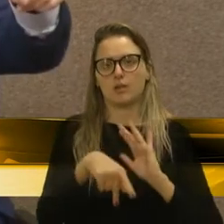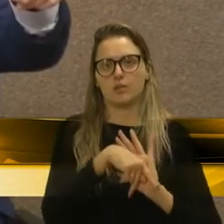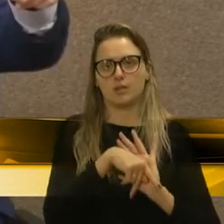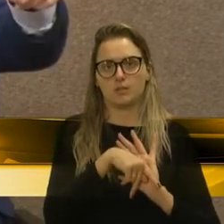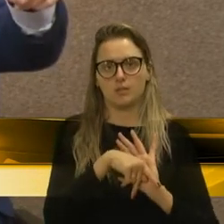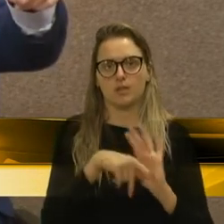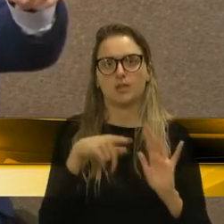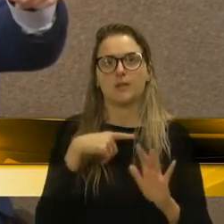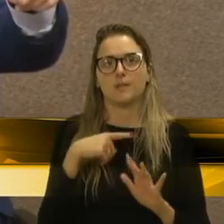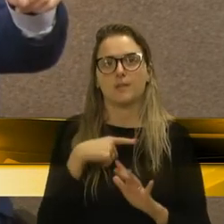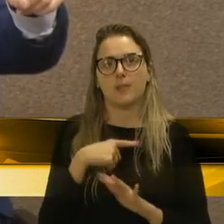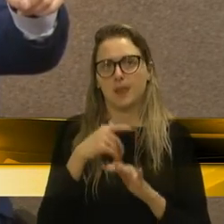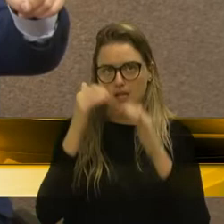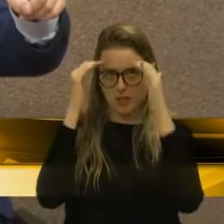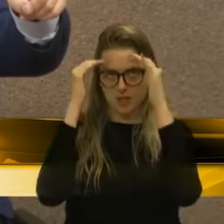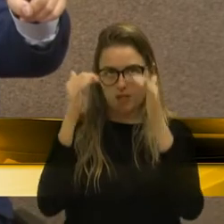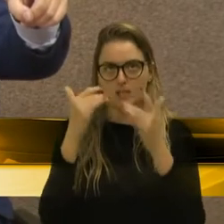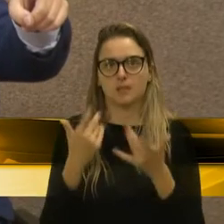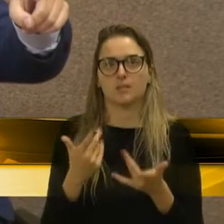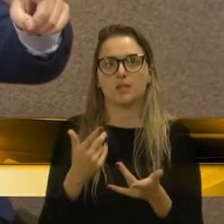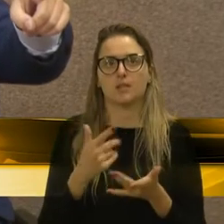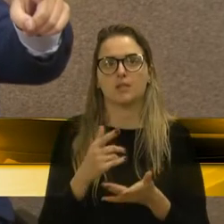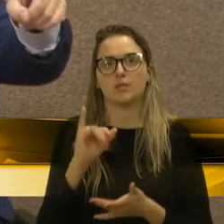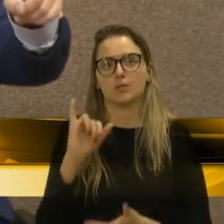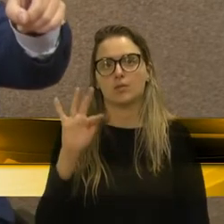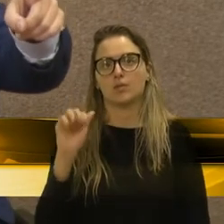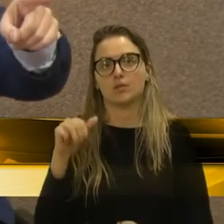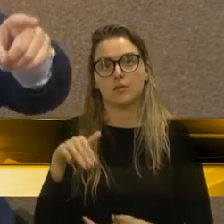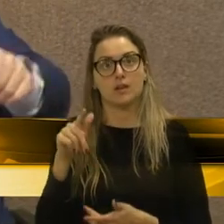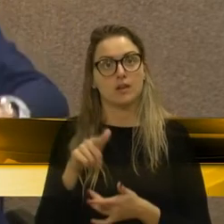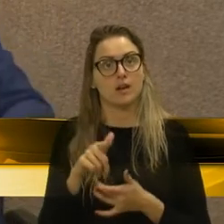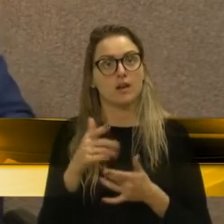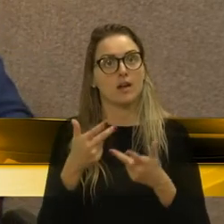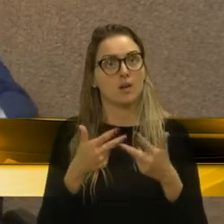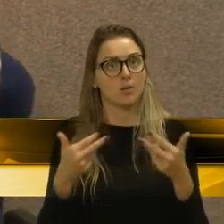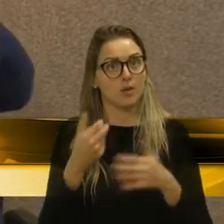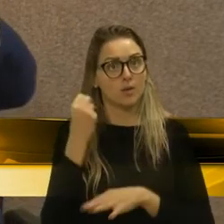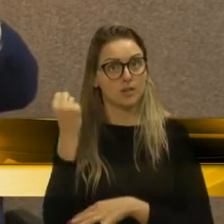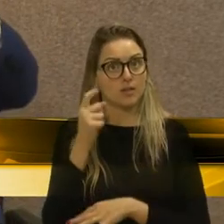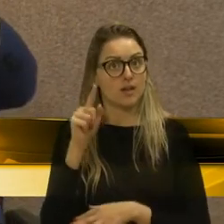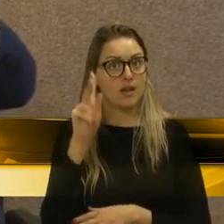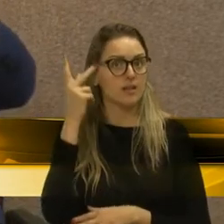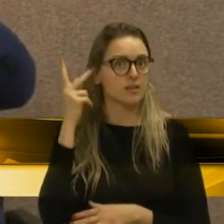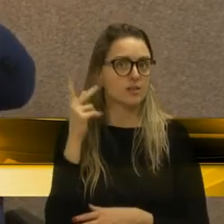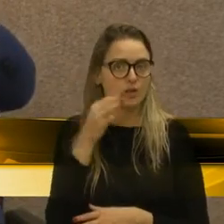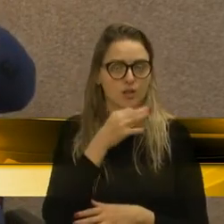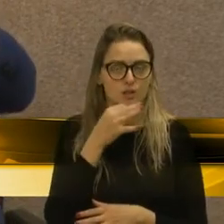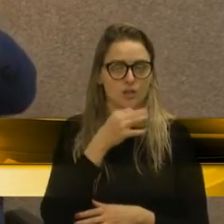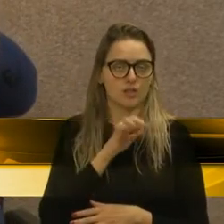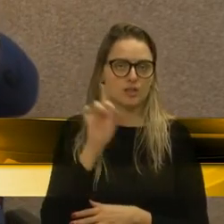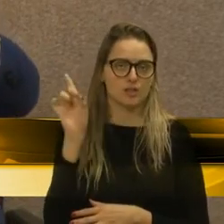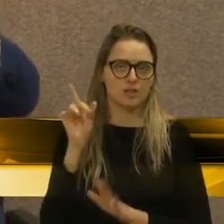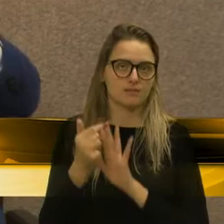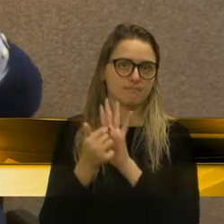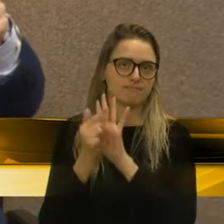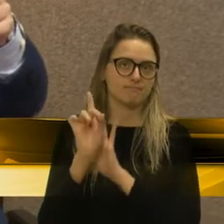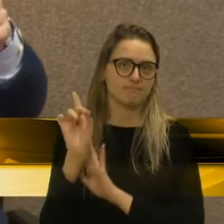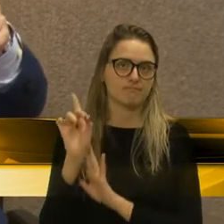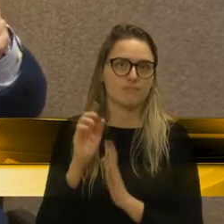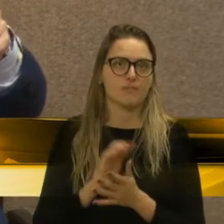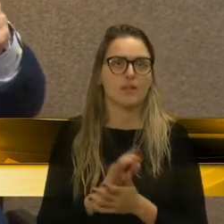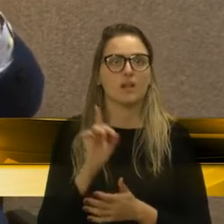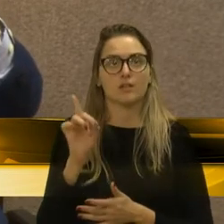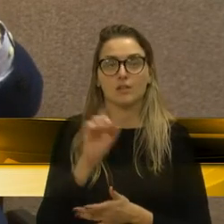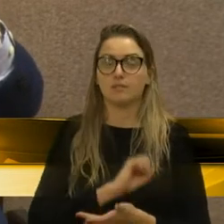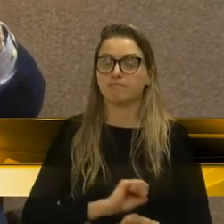de cumprir esse contrato, esse convênio assinado aí com o IPHAN. Isso é muito sério. Isso é a história de Caxias do Sul que está aí exposta. Então, a senhora